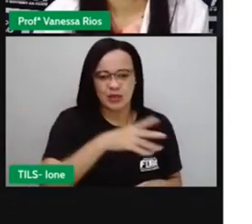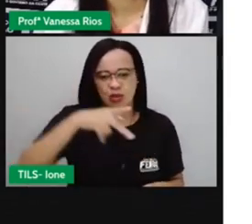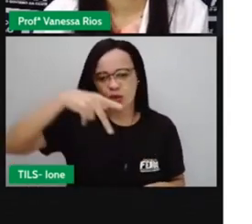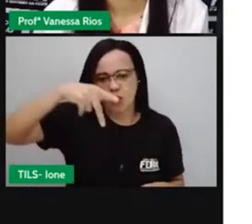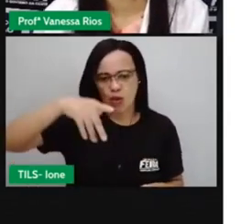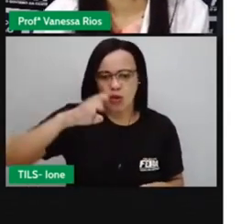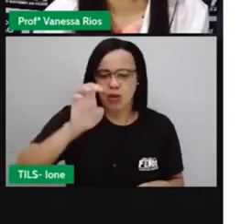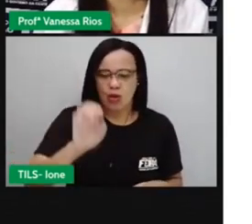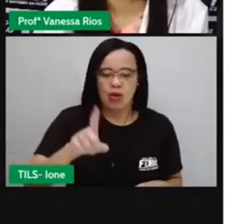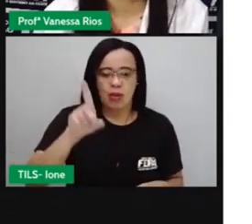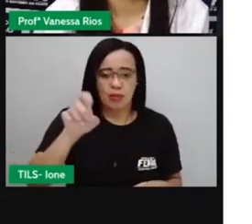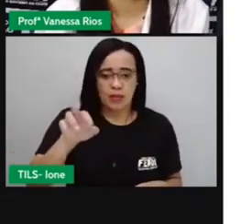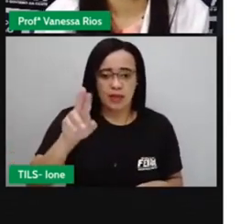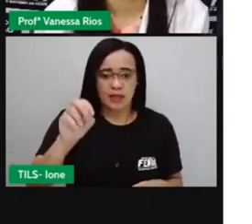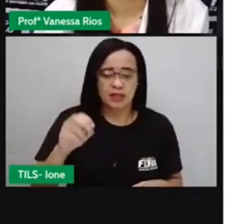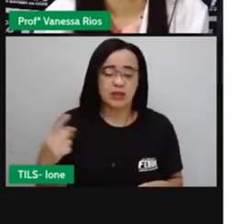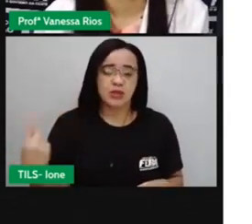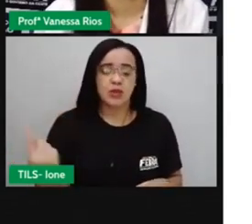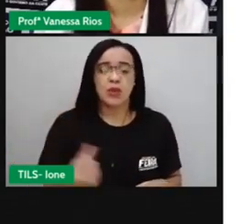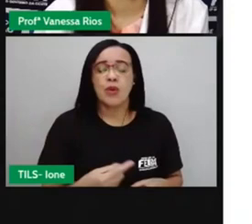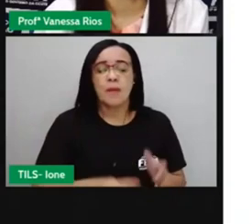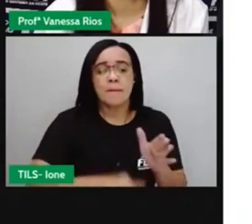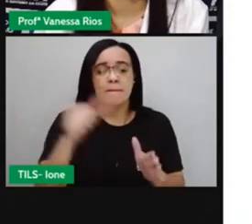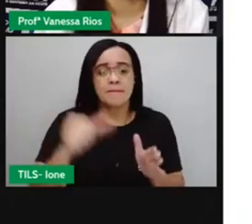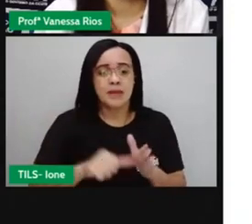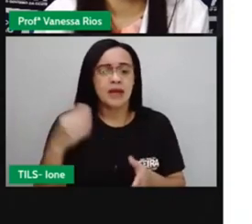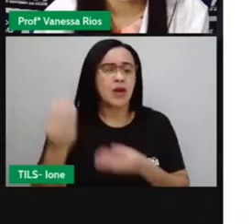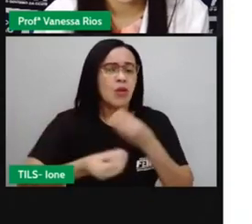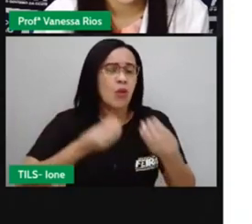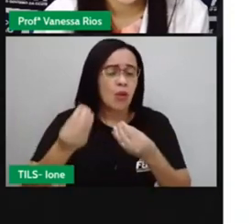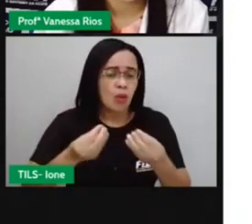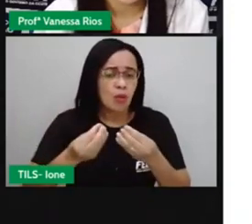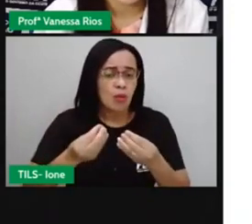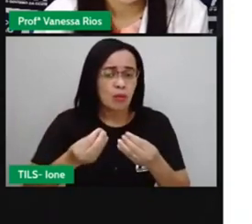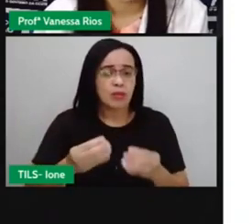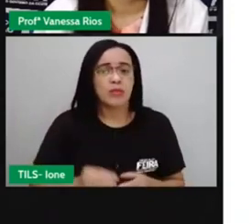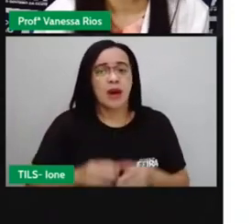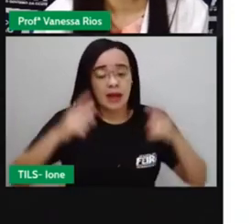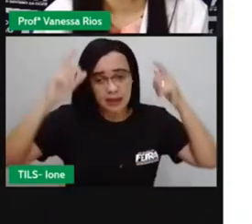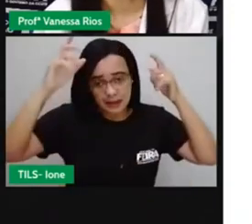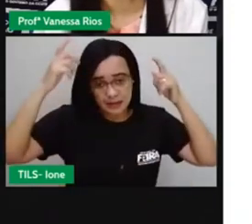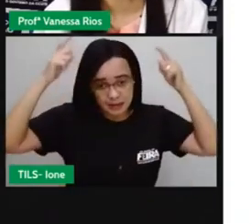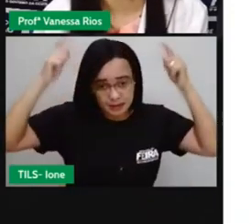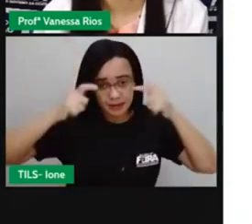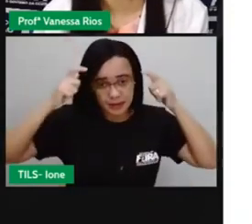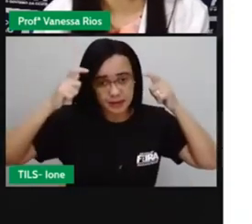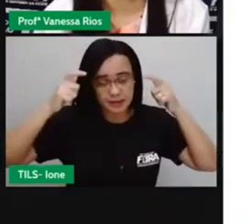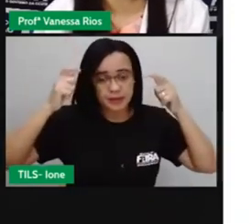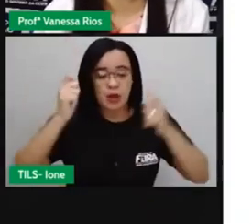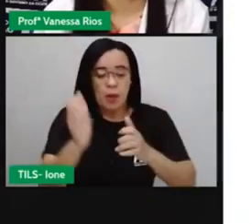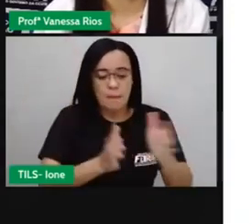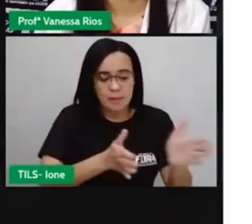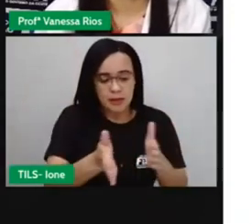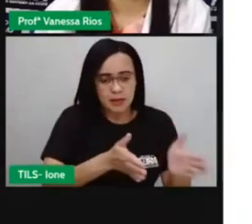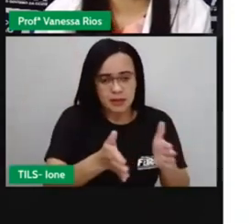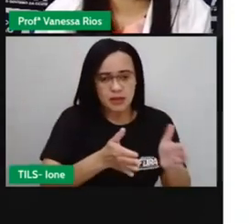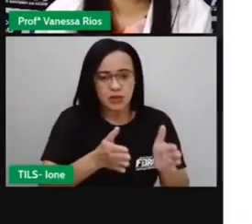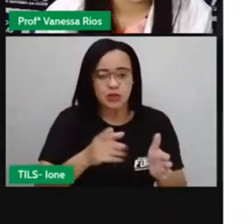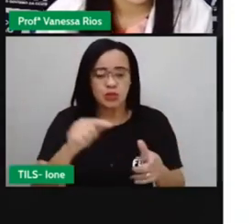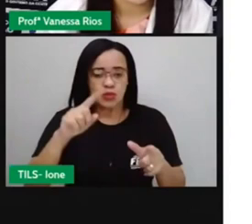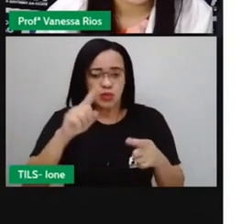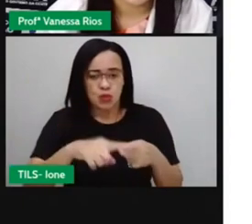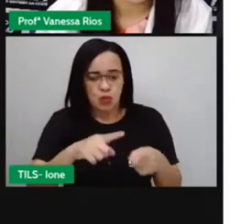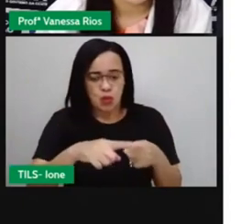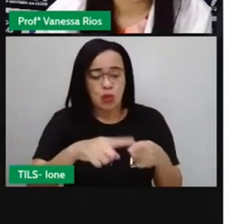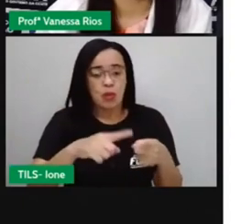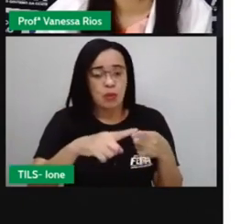E aí o período monárquico dividiu-se em três fases bem distintas. Teve aí a fase do primeiro